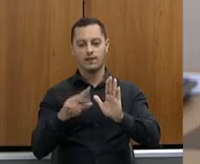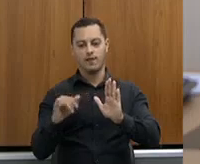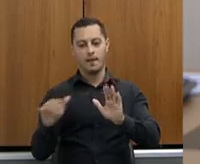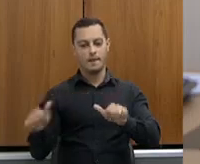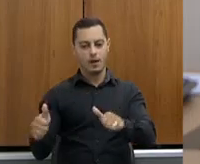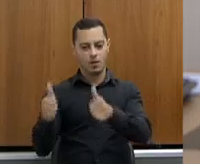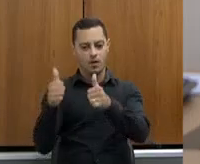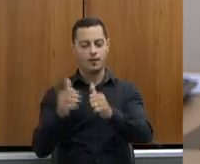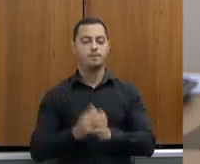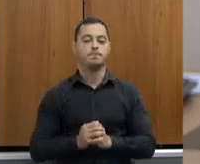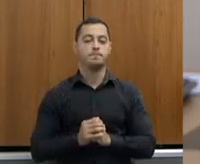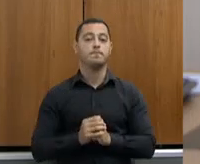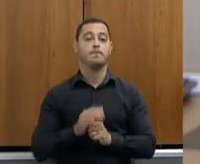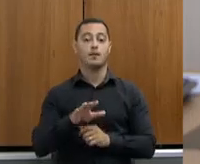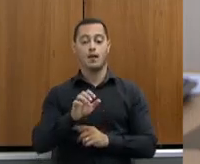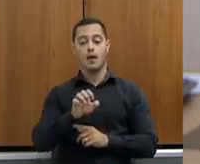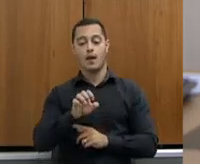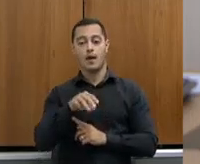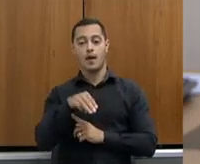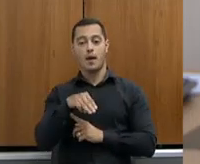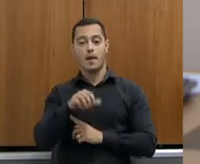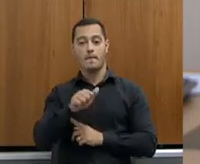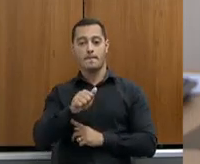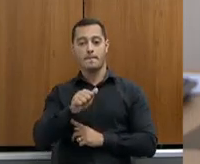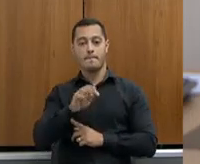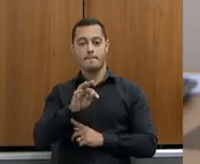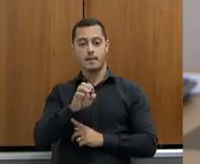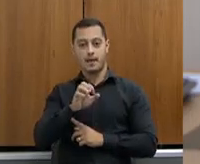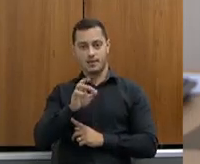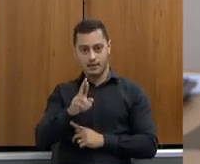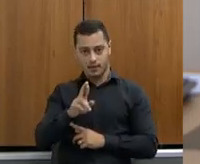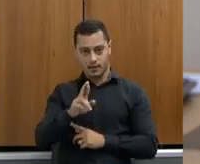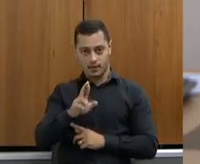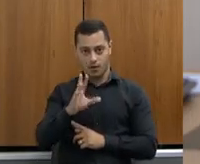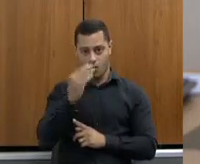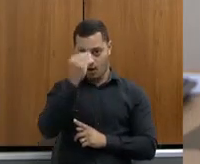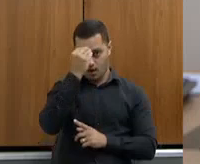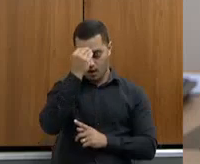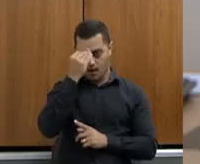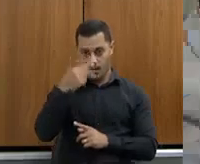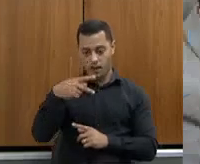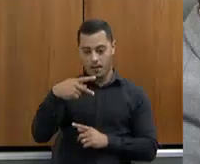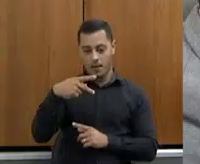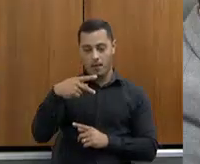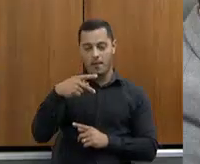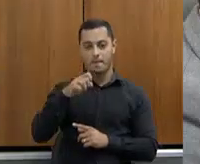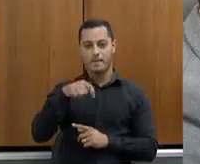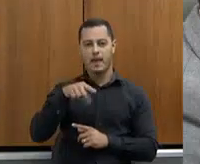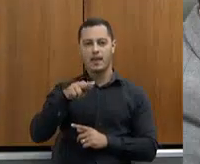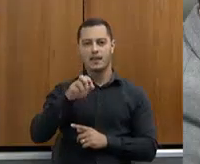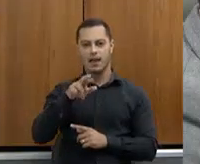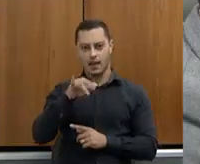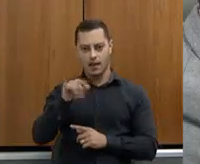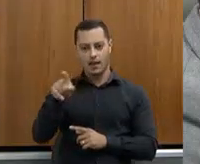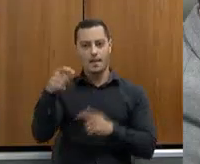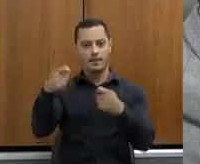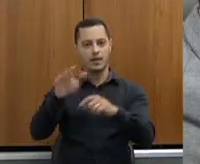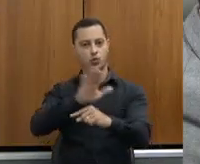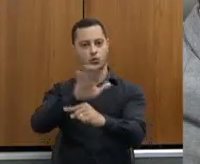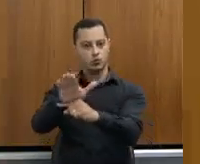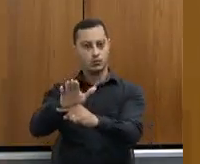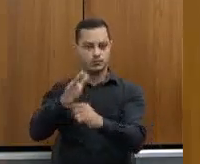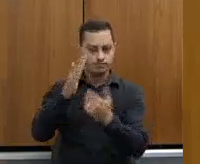E a Emater, Piquiri, guarda o nome dessa cidade aí, o pessoal está precisando lá do Teclo. Muito obrigado, secretário.